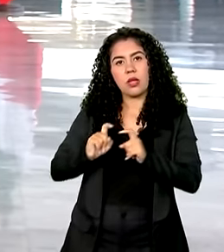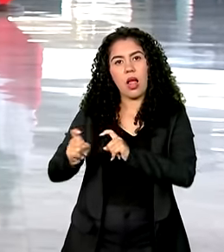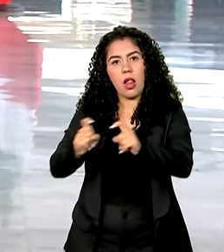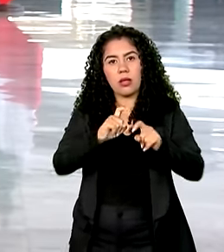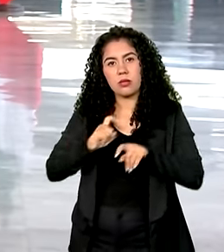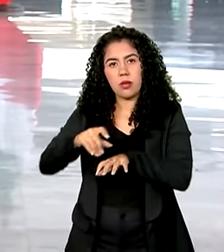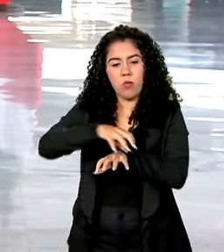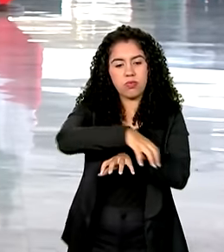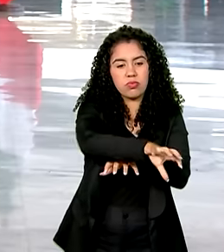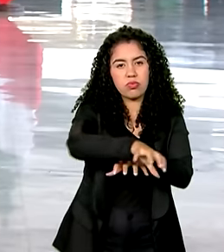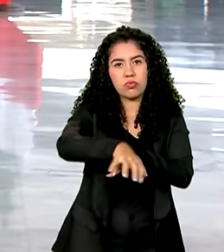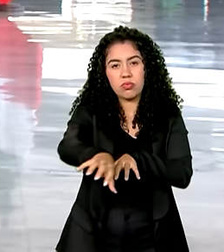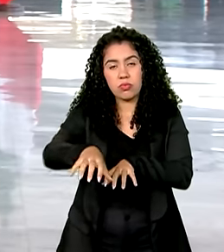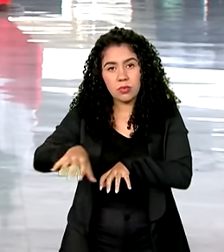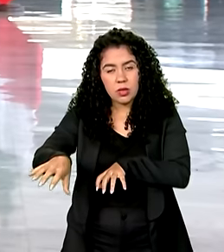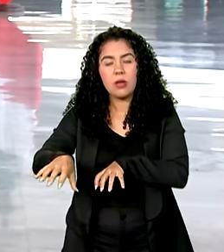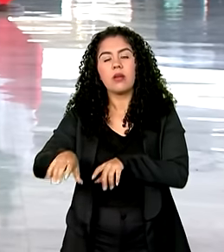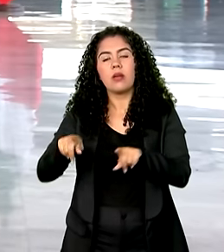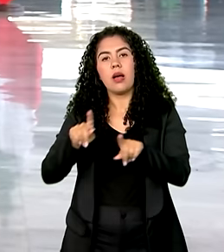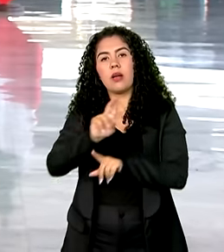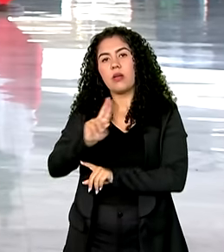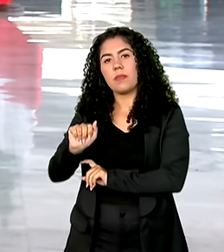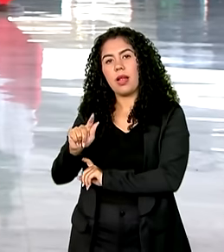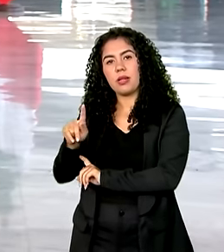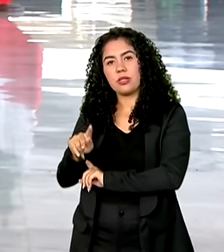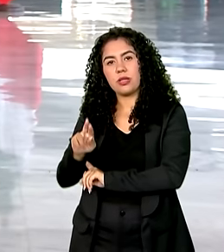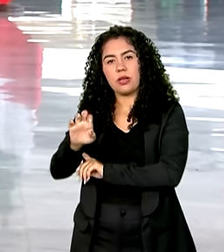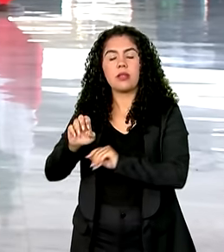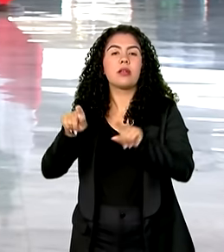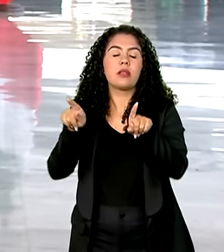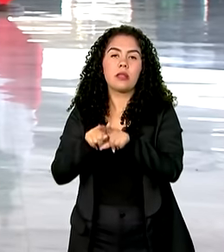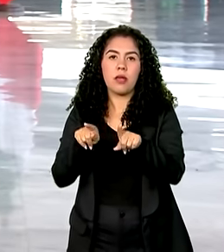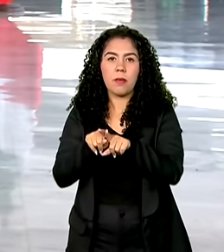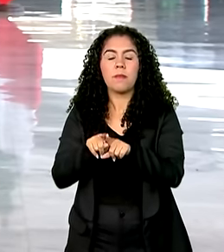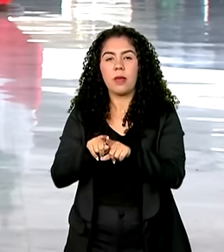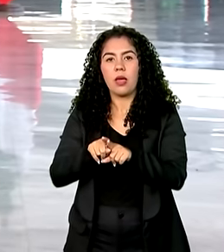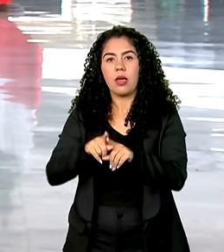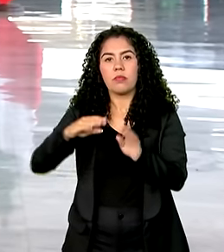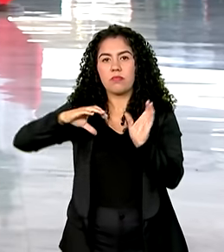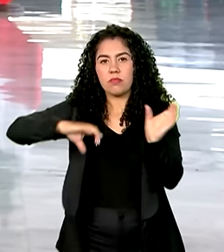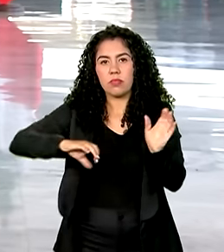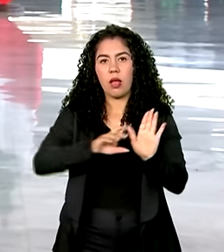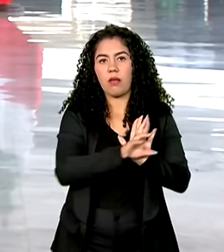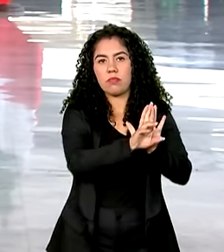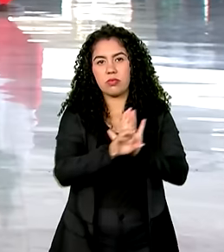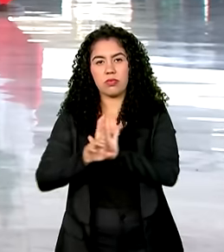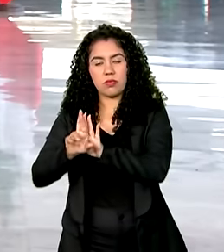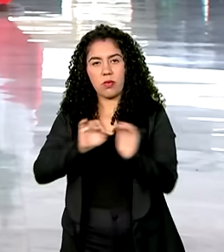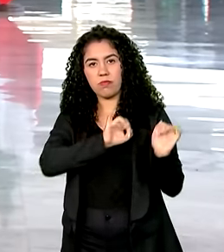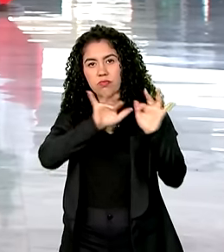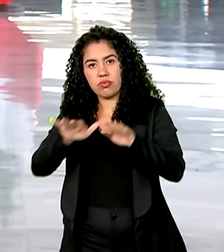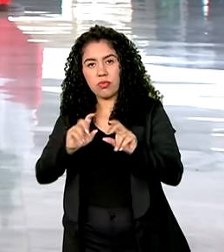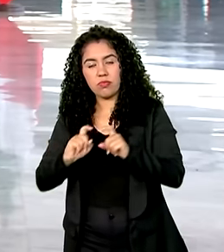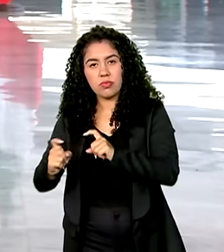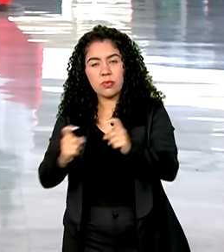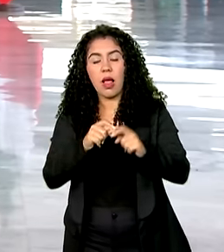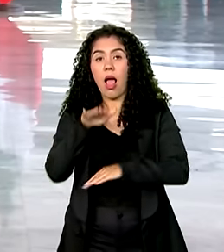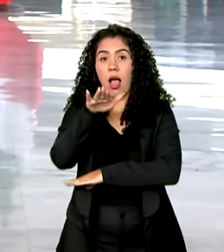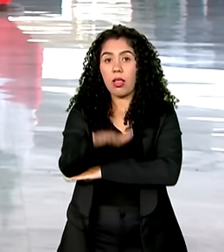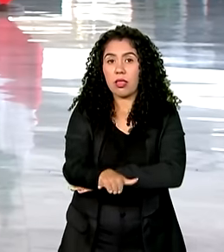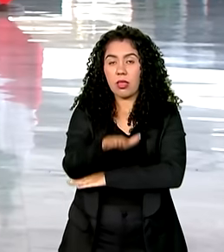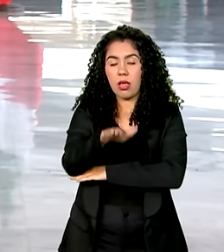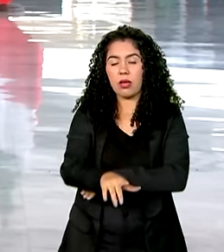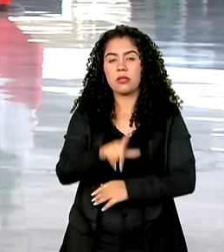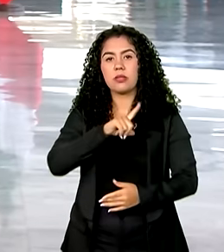Alexandre Padilha, além de líderes do governo no Congresso Nacional. À tarde, ele recebe aqui no Planalto o secretário